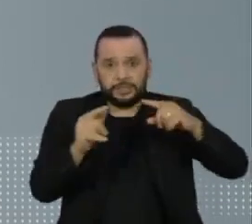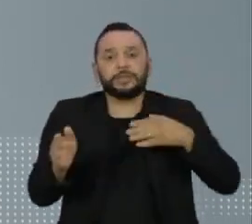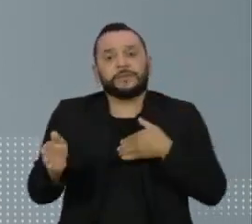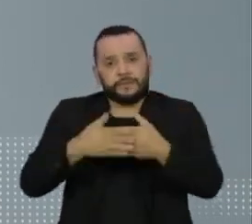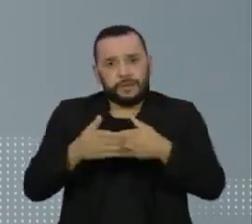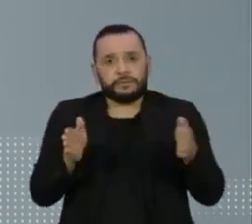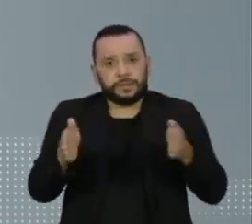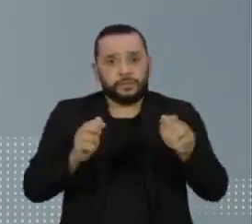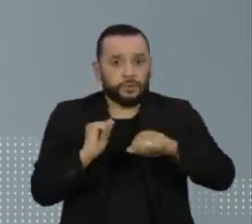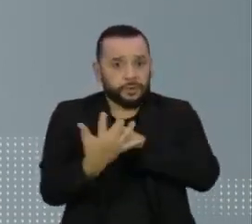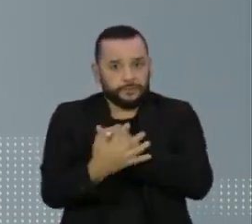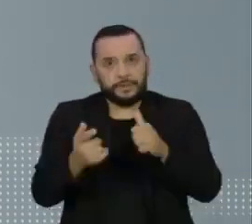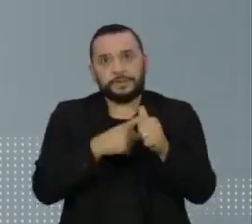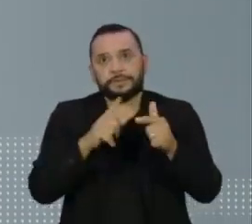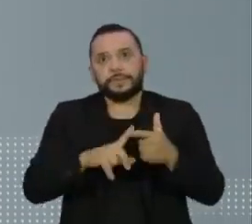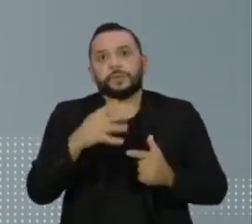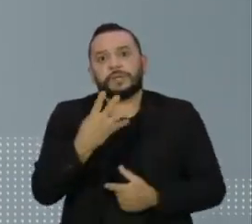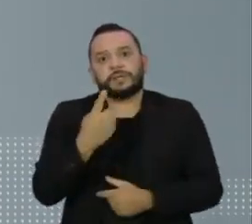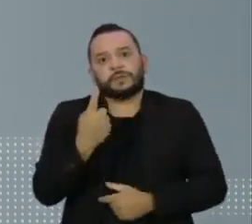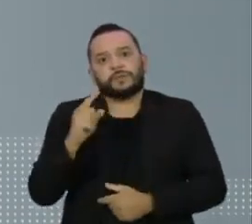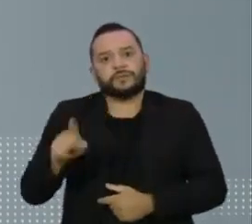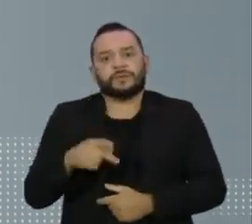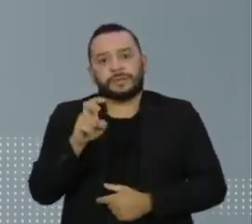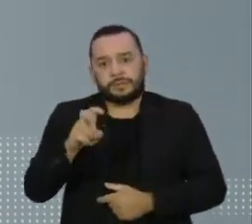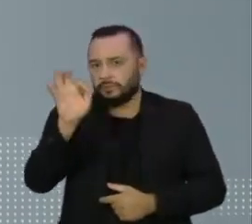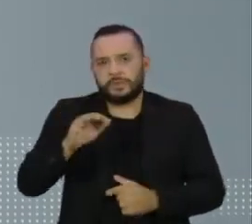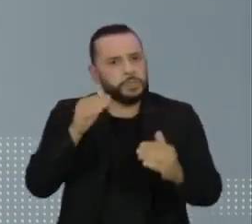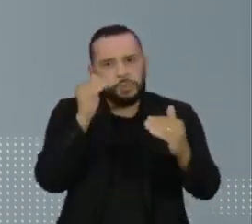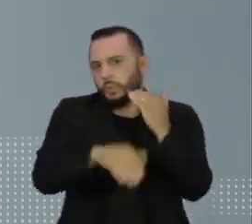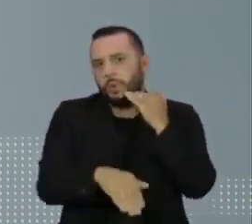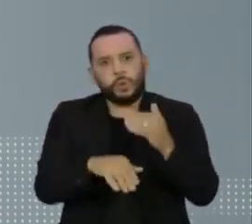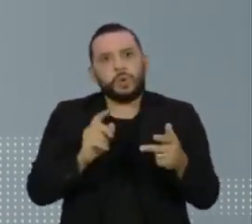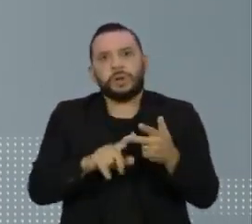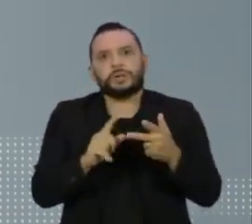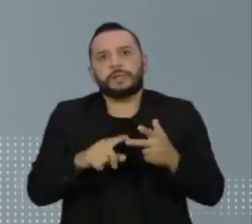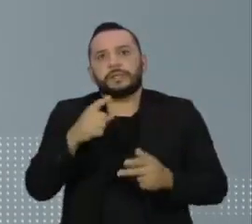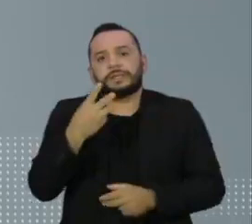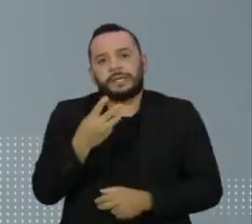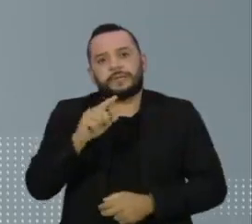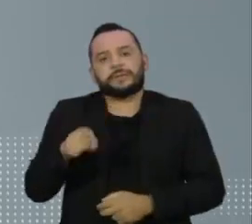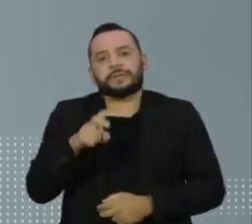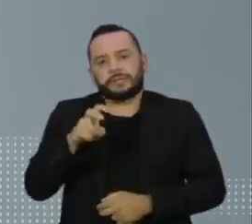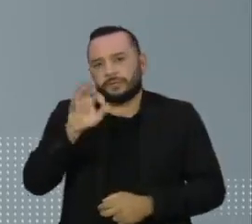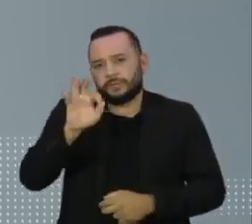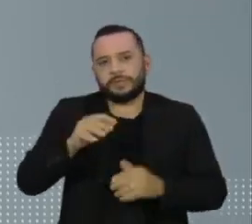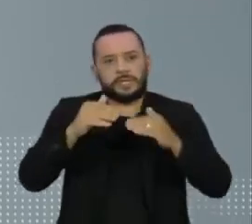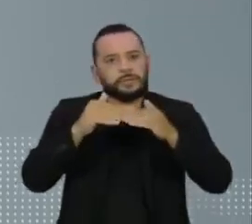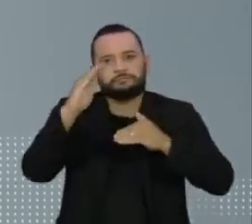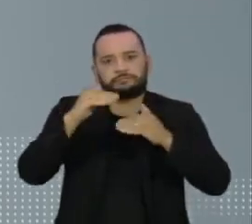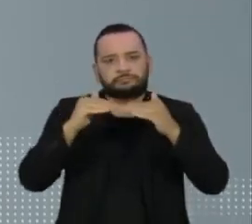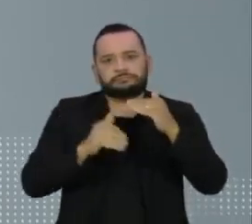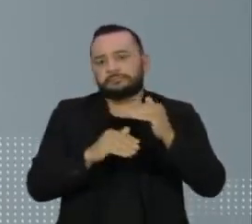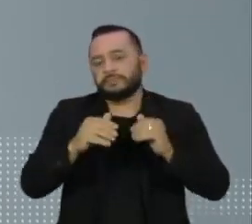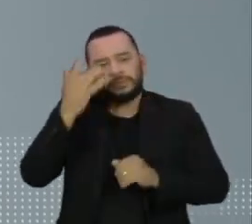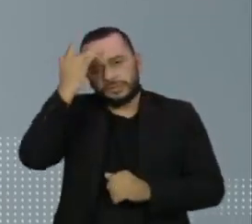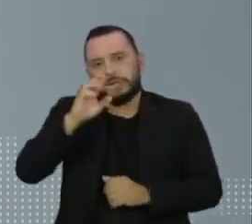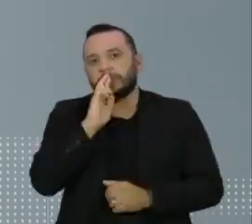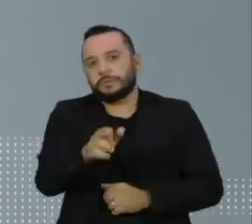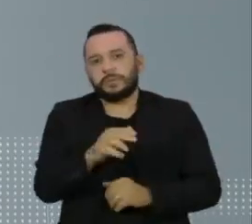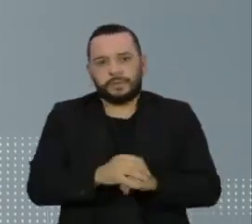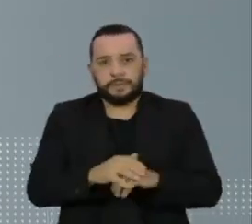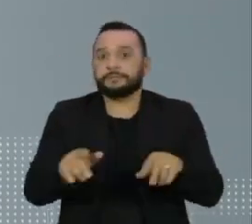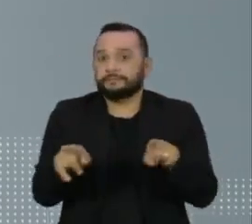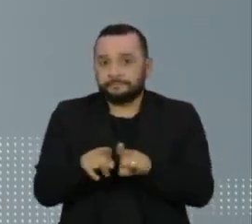a pandemia. 41,5% discordam. 13,5% não sabem ou não opinaram. A maioria dos